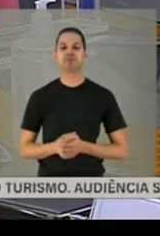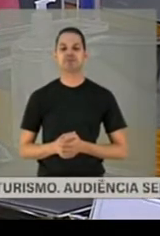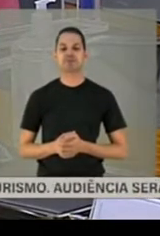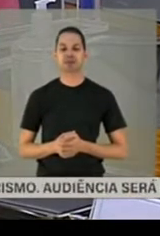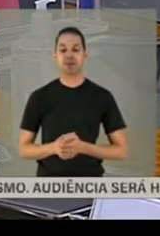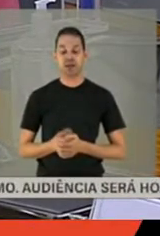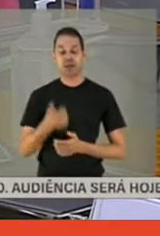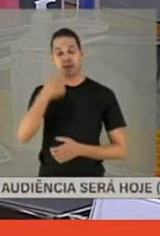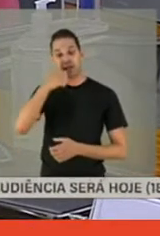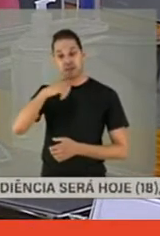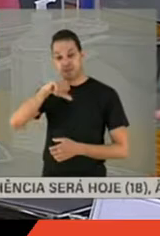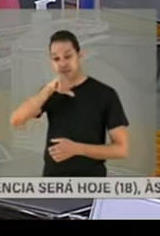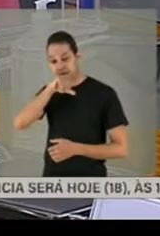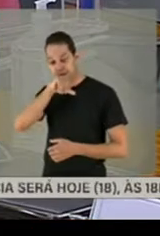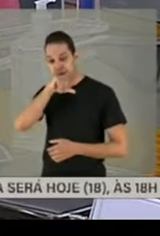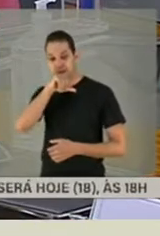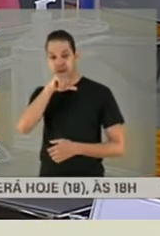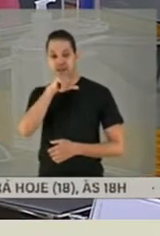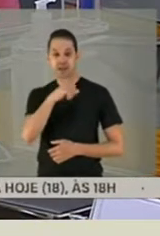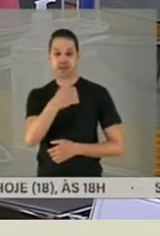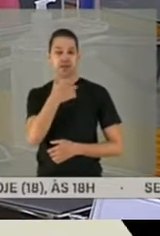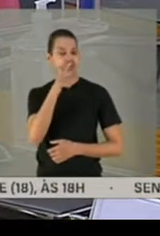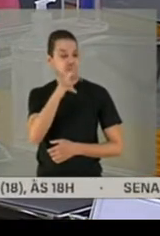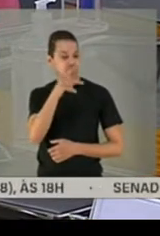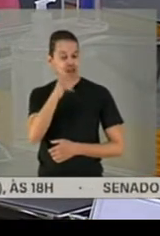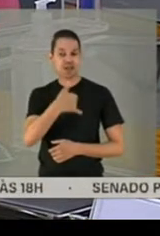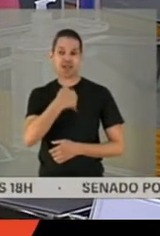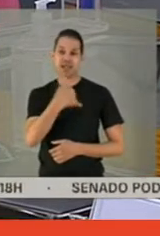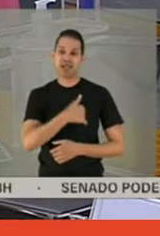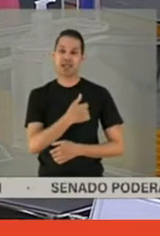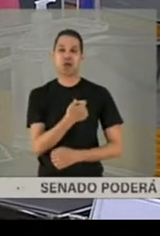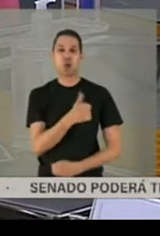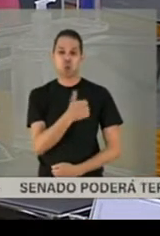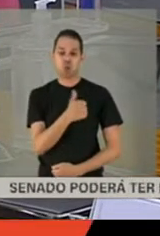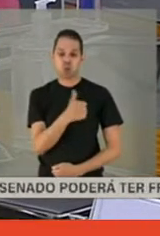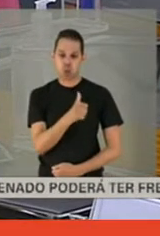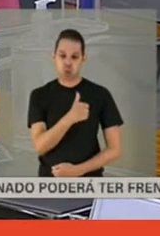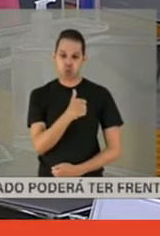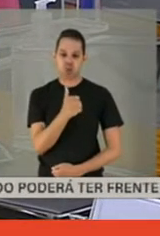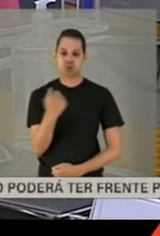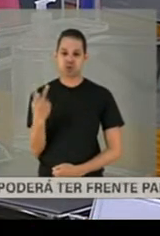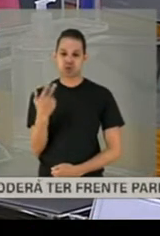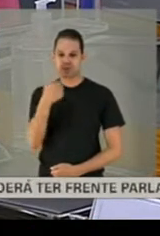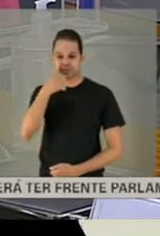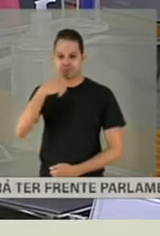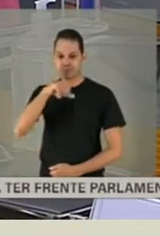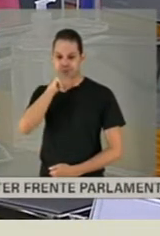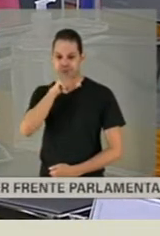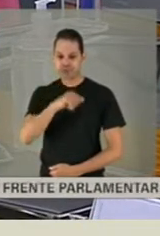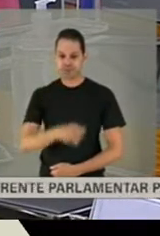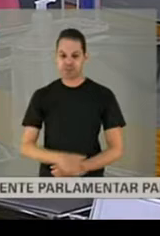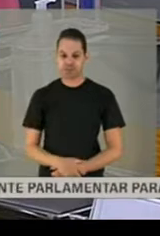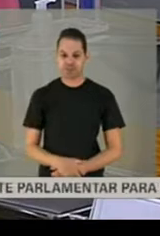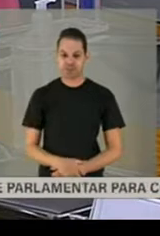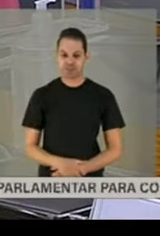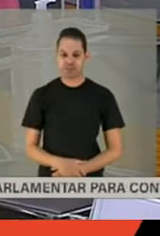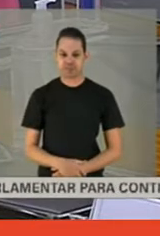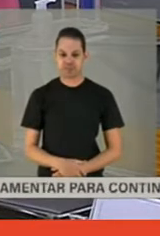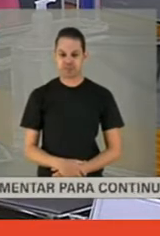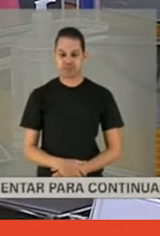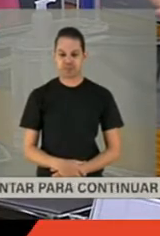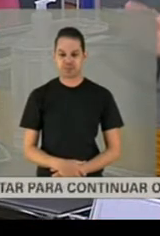ela era minha mãe, mãe da Juliana, minha irmã de 11 anos. Mas ela era mãe